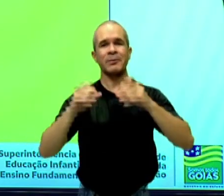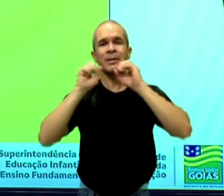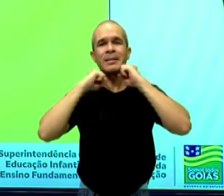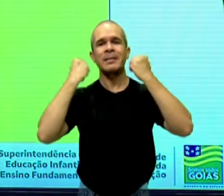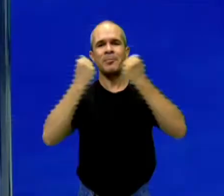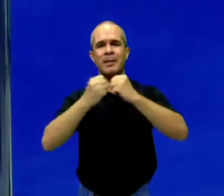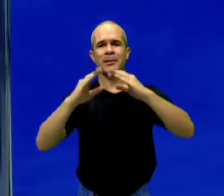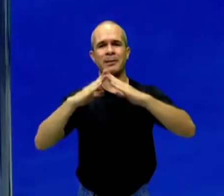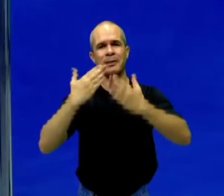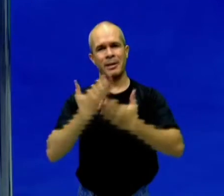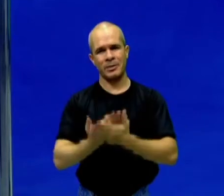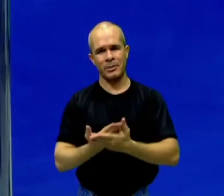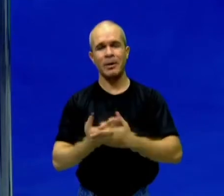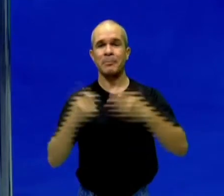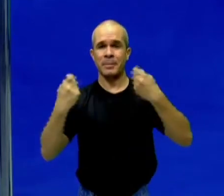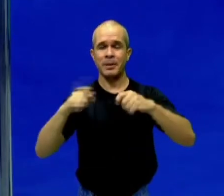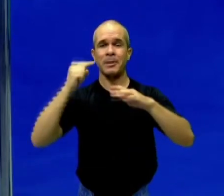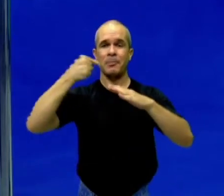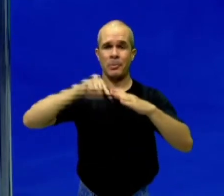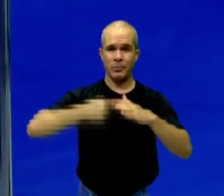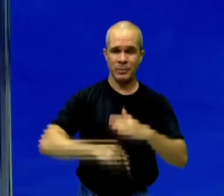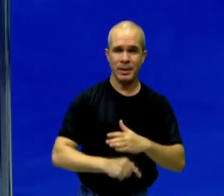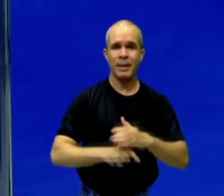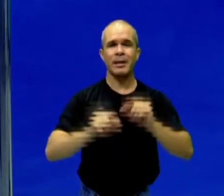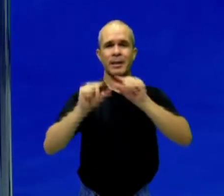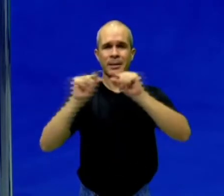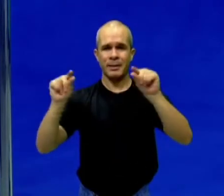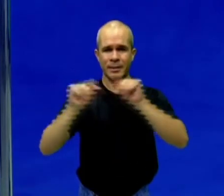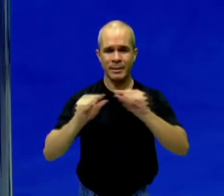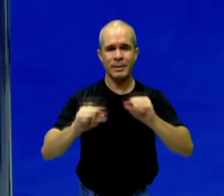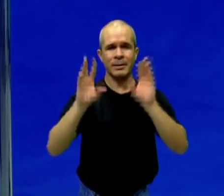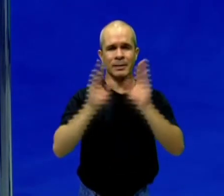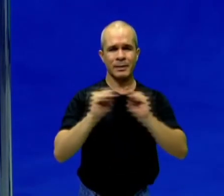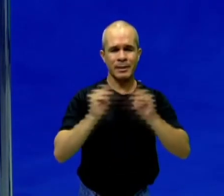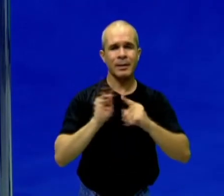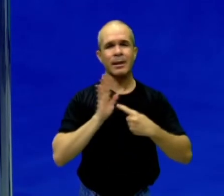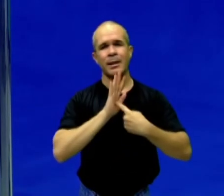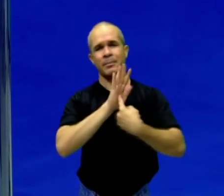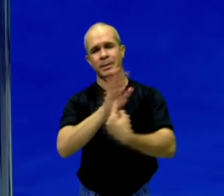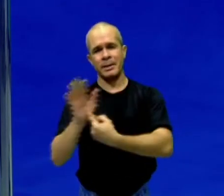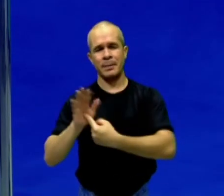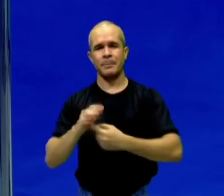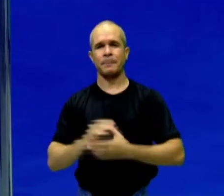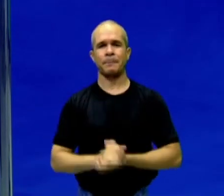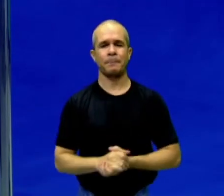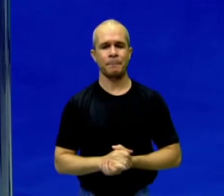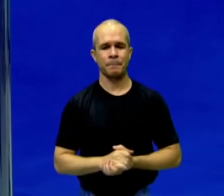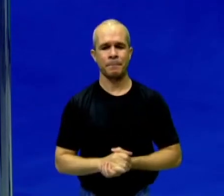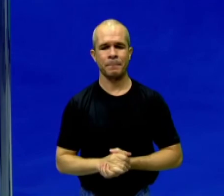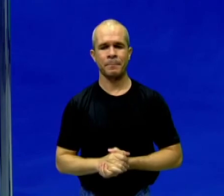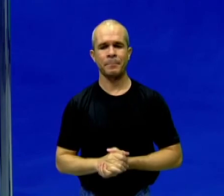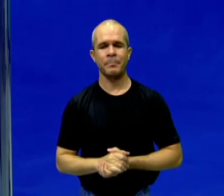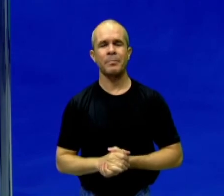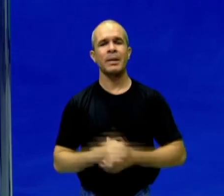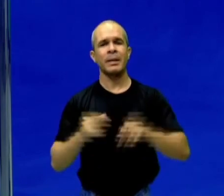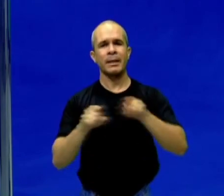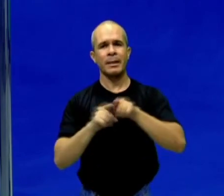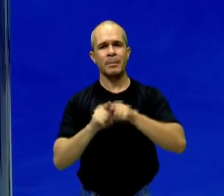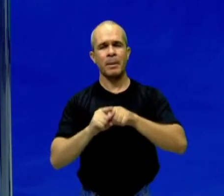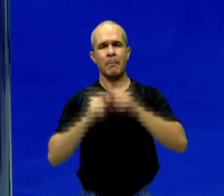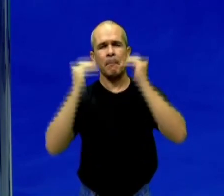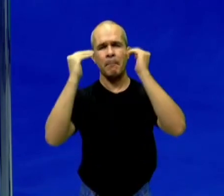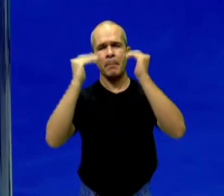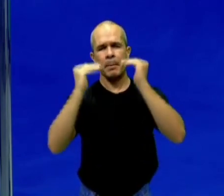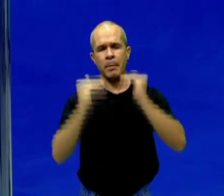aprofundar o tema, montar um esquema e organizar a apresentação para o seu professor. Ok? Roteiro para a